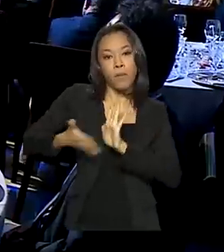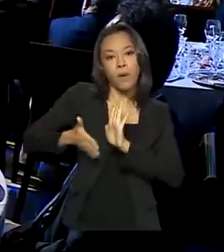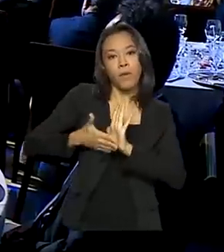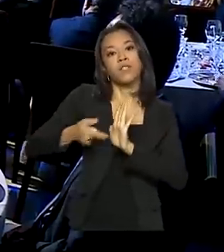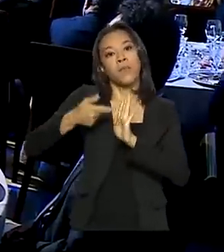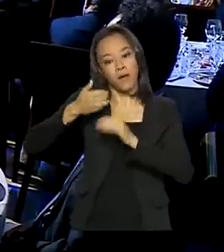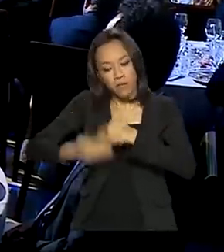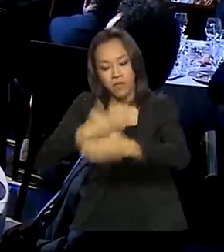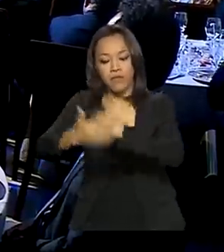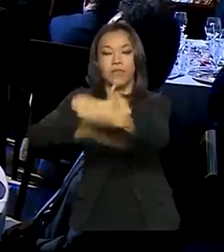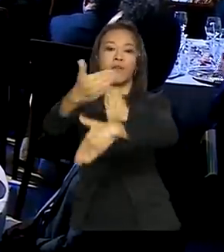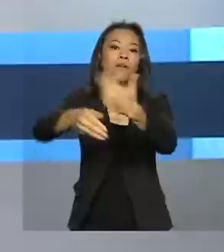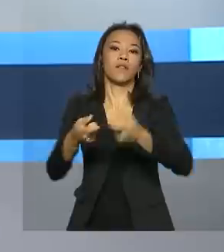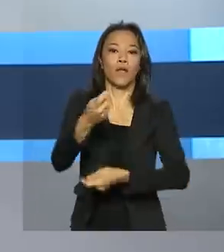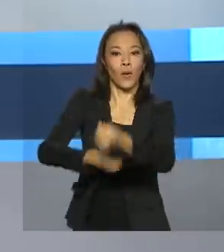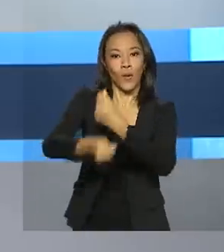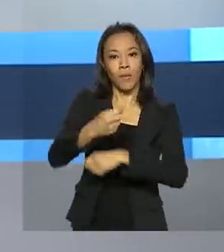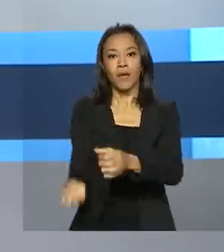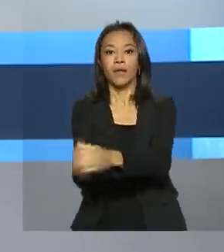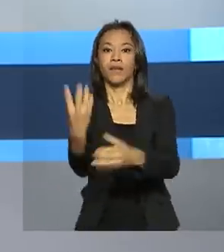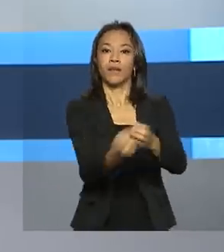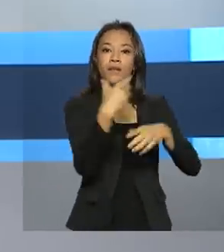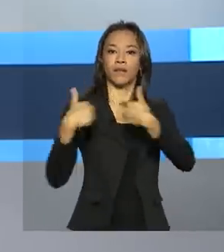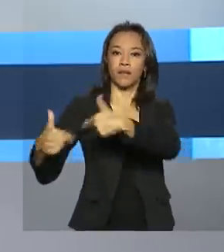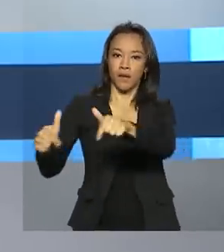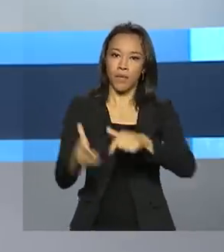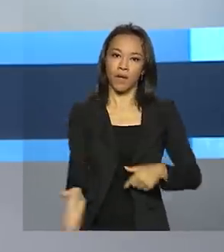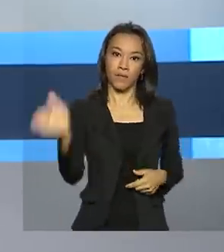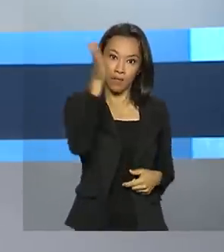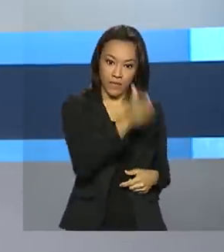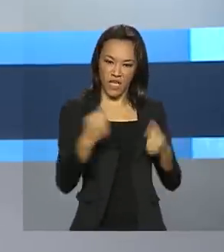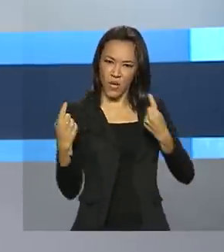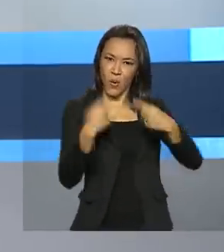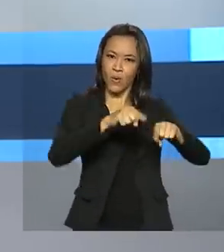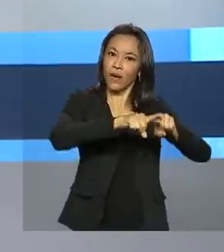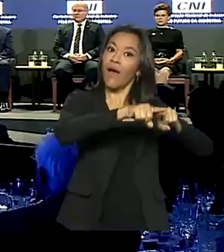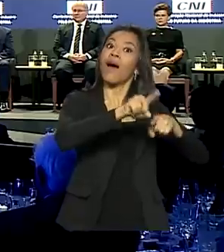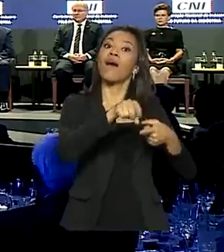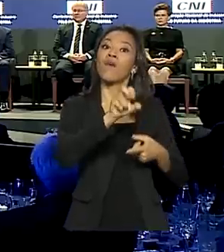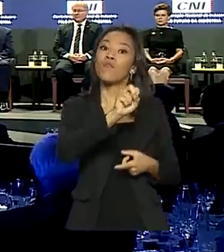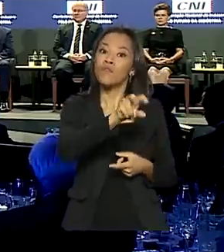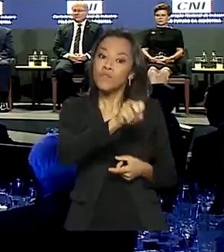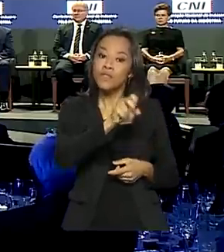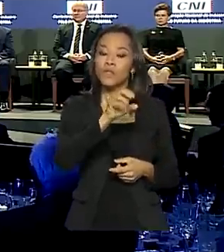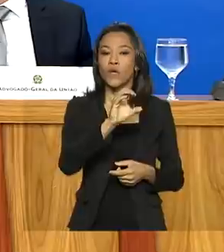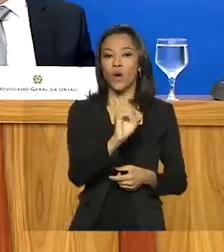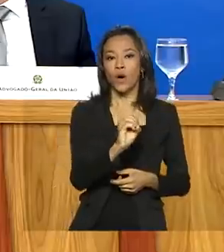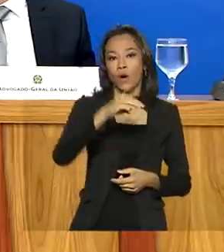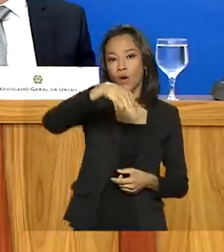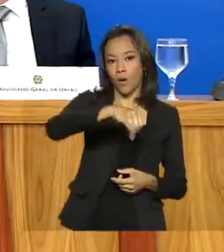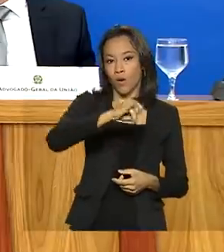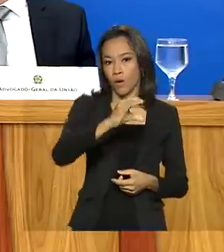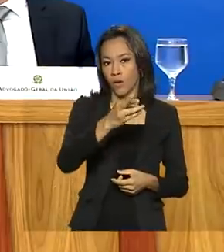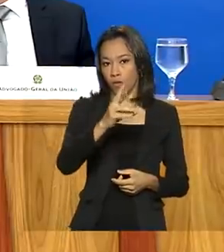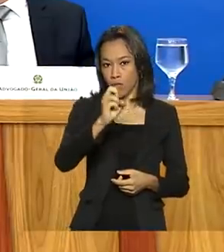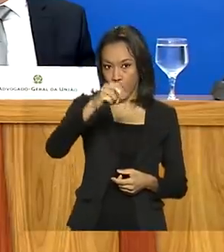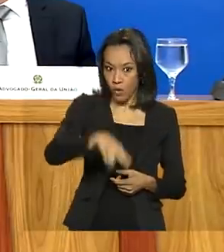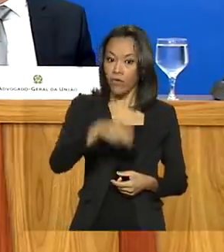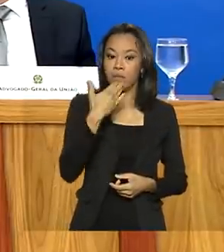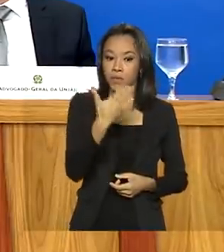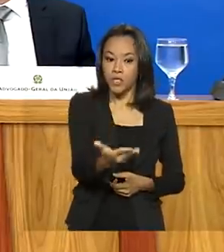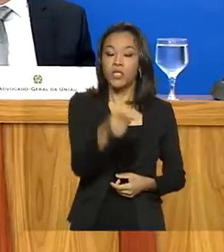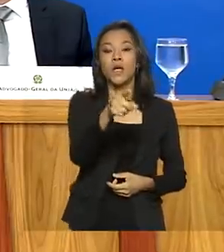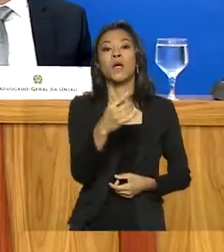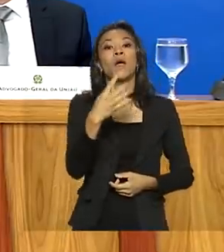econômico e da geração de empregos. E combate a variante Ômicron. Governo brasileiro anuncia que vai exigir quarentena